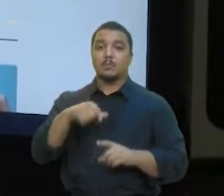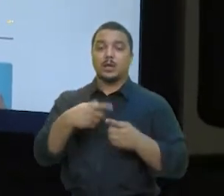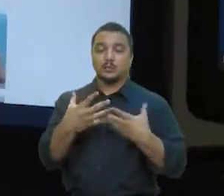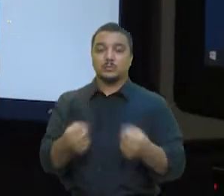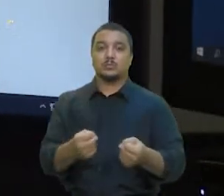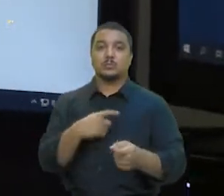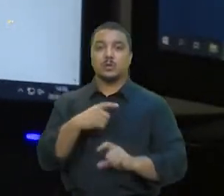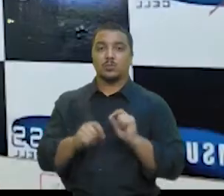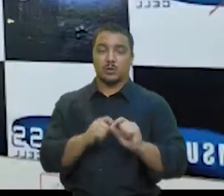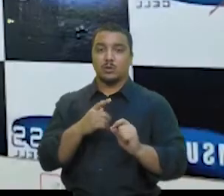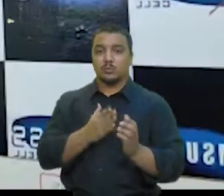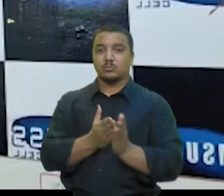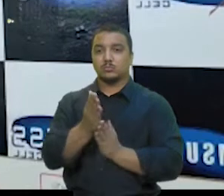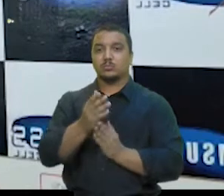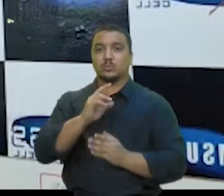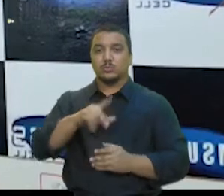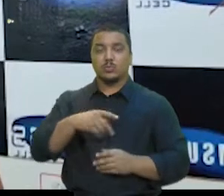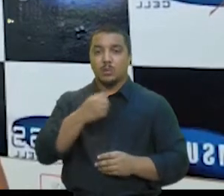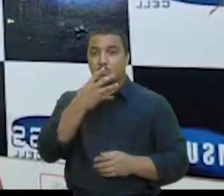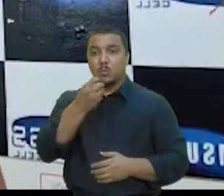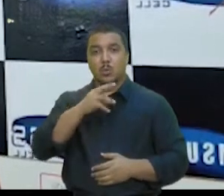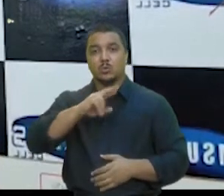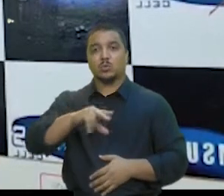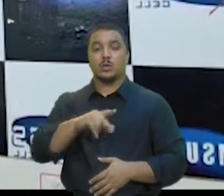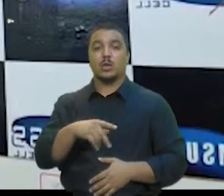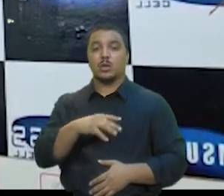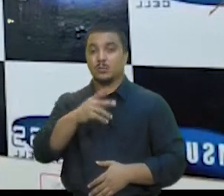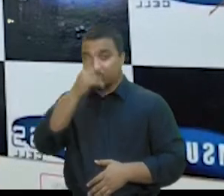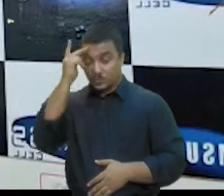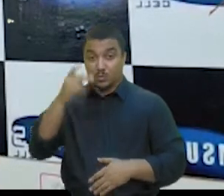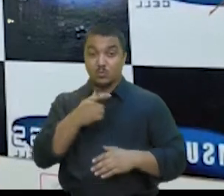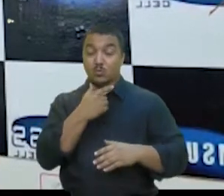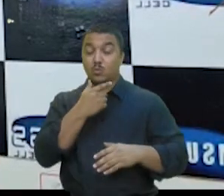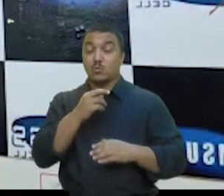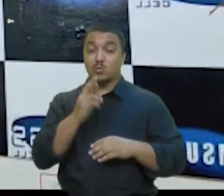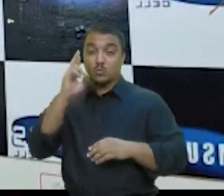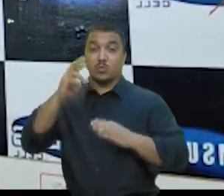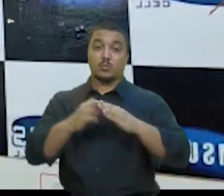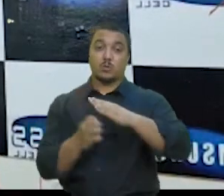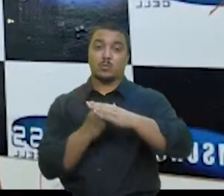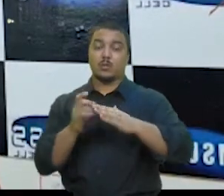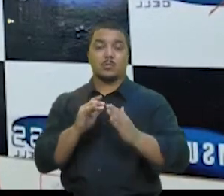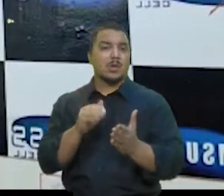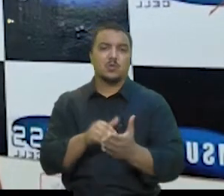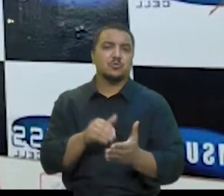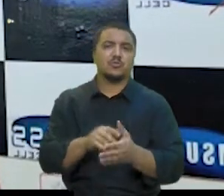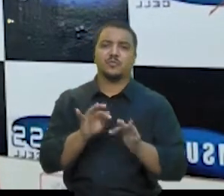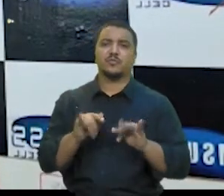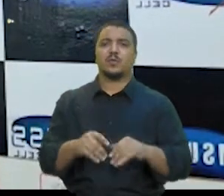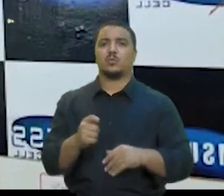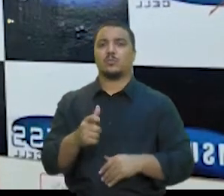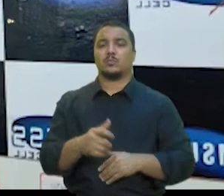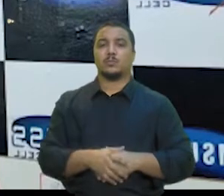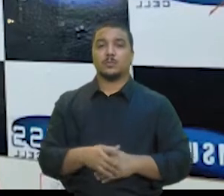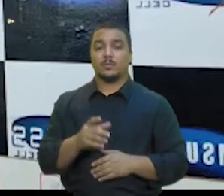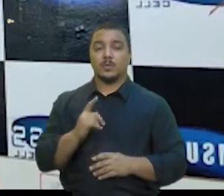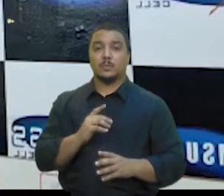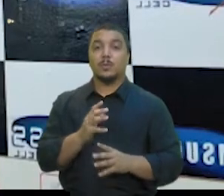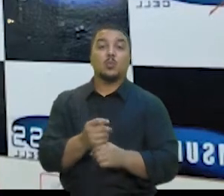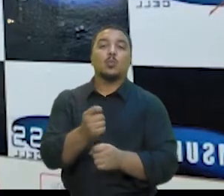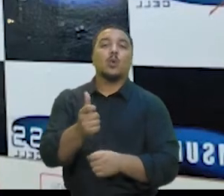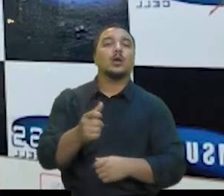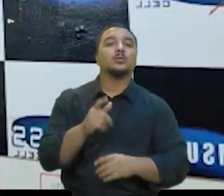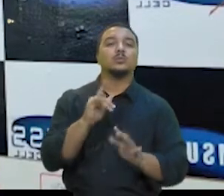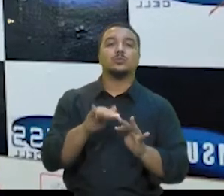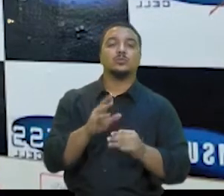essa prática não é a ideal, o empresário Antônio Alencar sempre deixa para resolver o assunto com o contador às vésperas do prazo